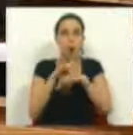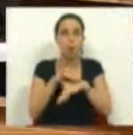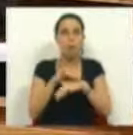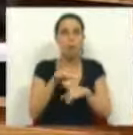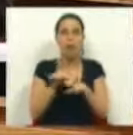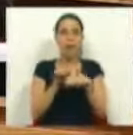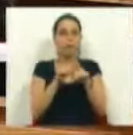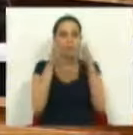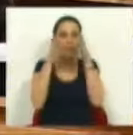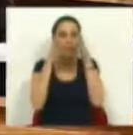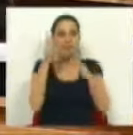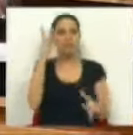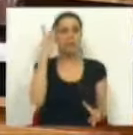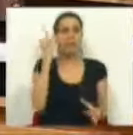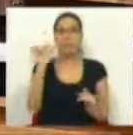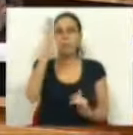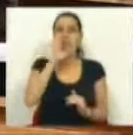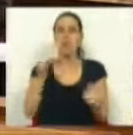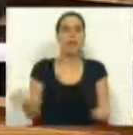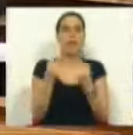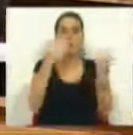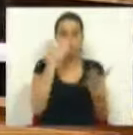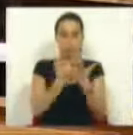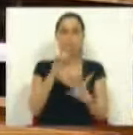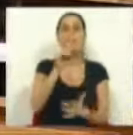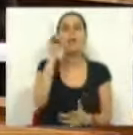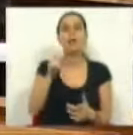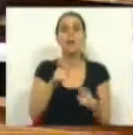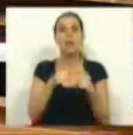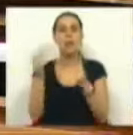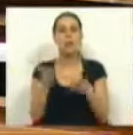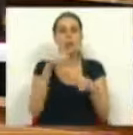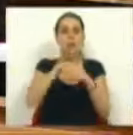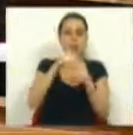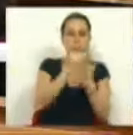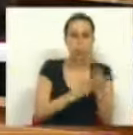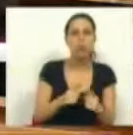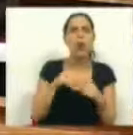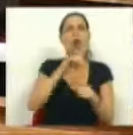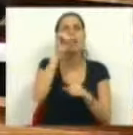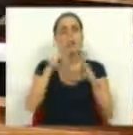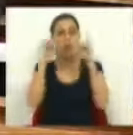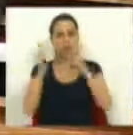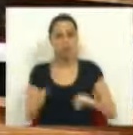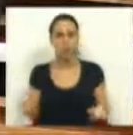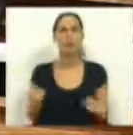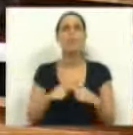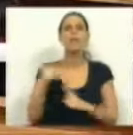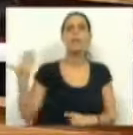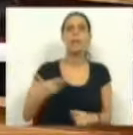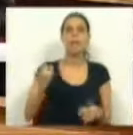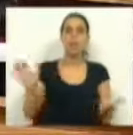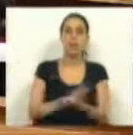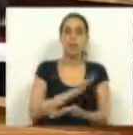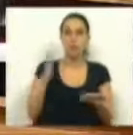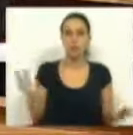razões, eu só constato que é uma obsessão de um ministro, e se recusar a encarar a questão da produção de conteúdos, a questão